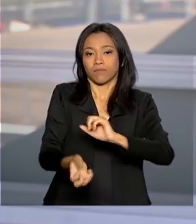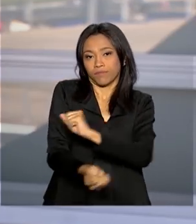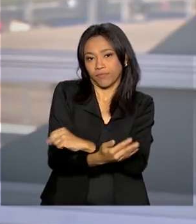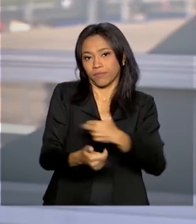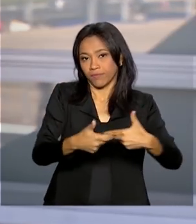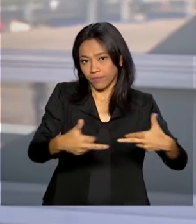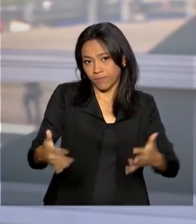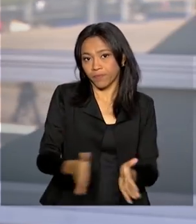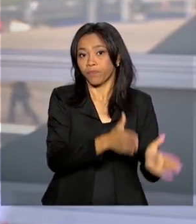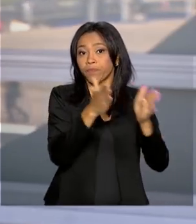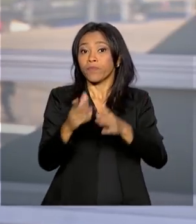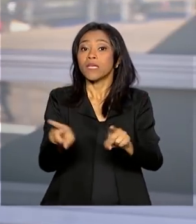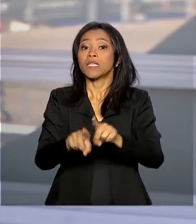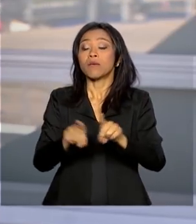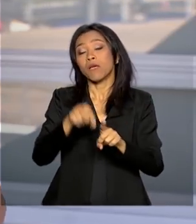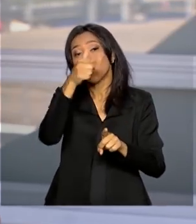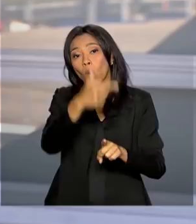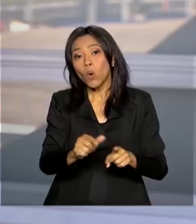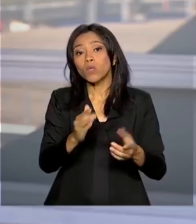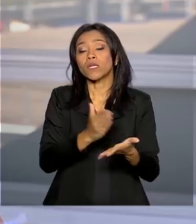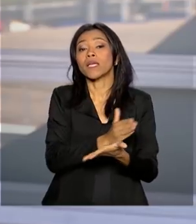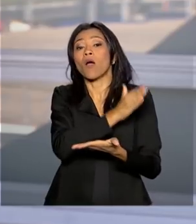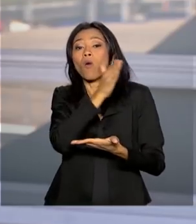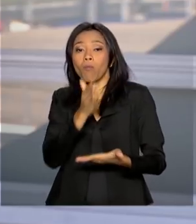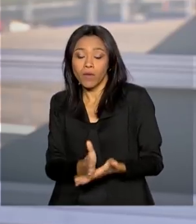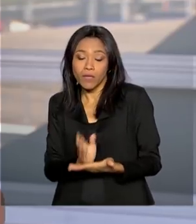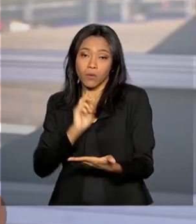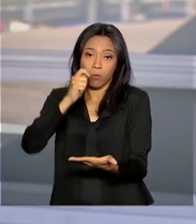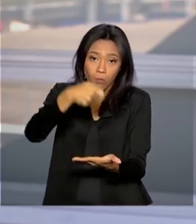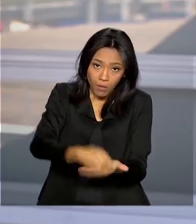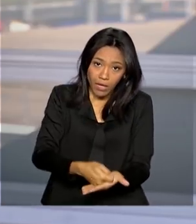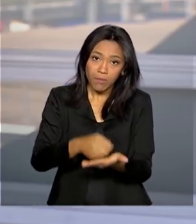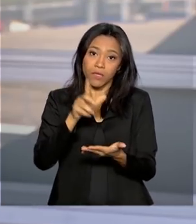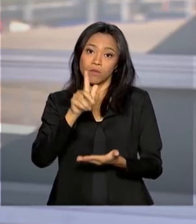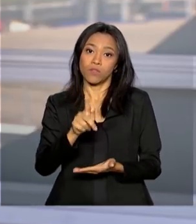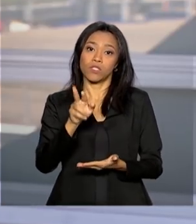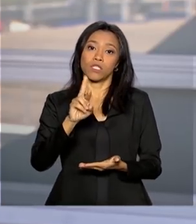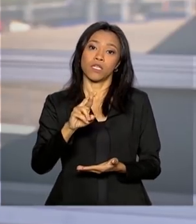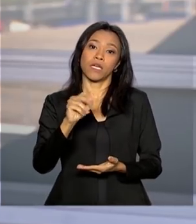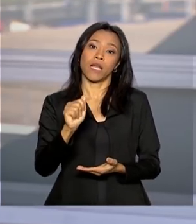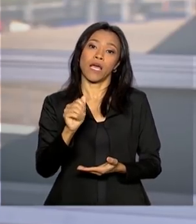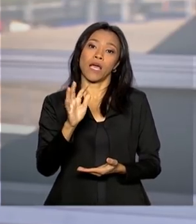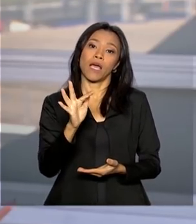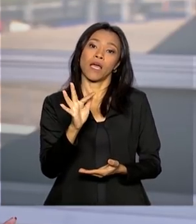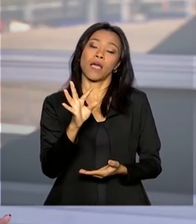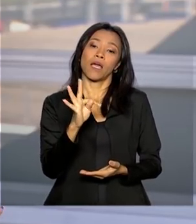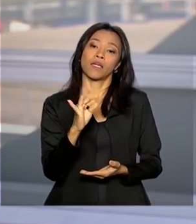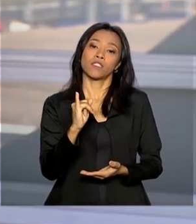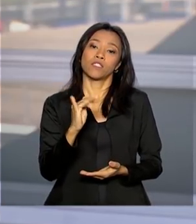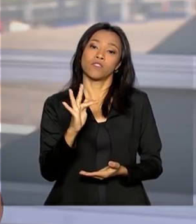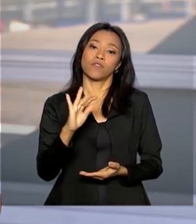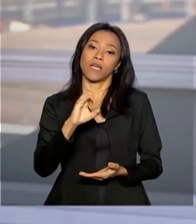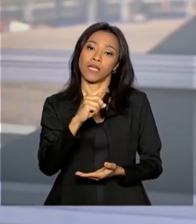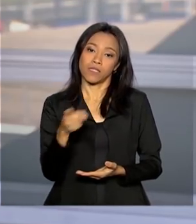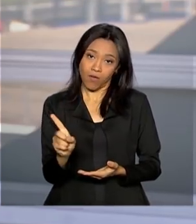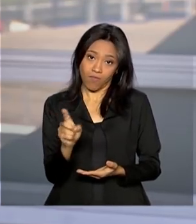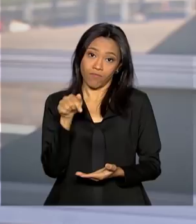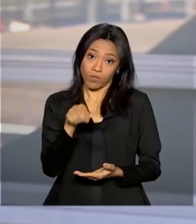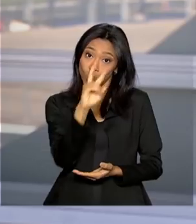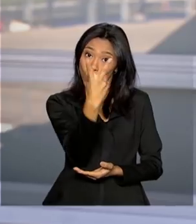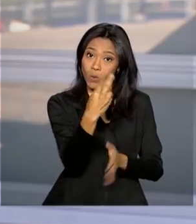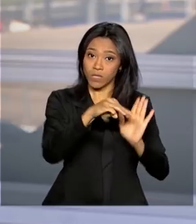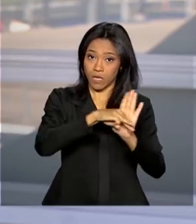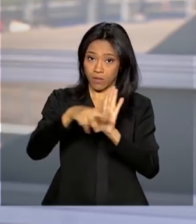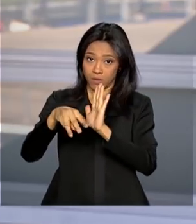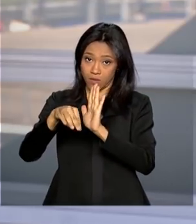pagamento de gratificações a servidores e empregados cedidos à AGU. Essa correria toda tem uma explicação, é que o Congresso